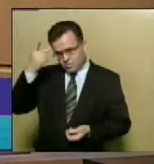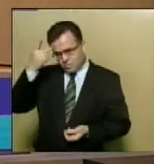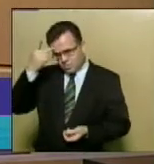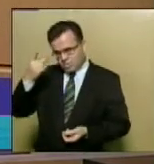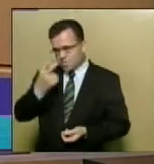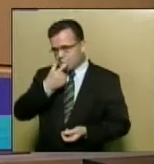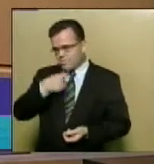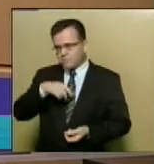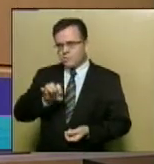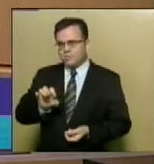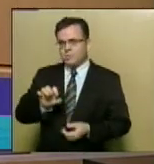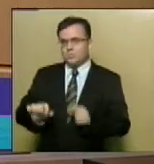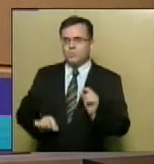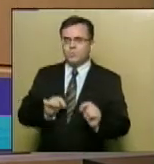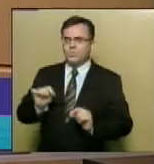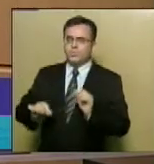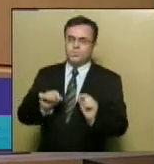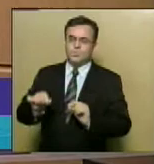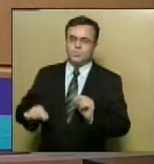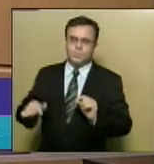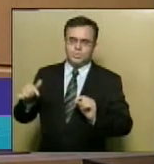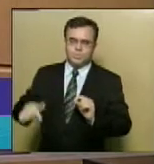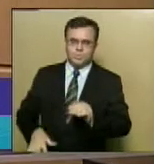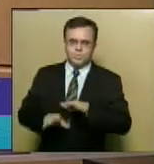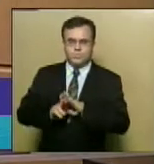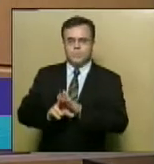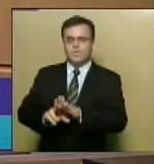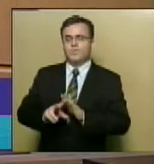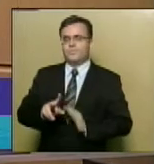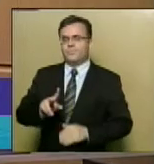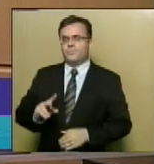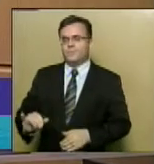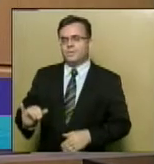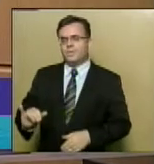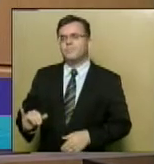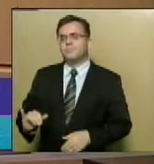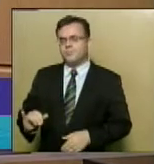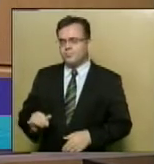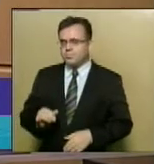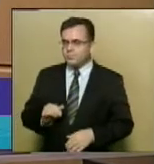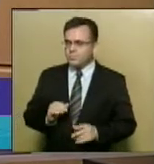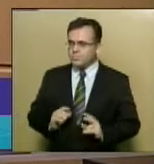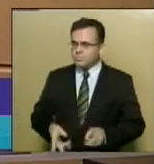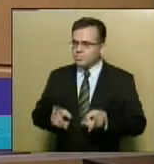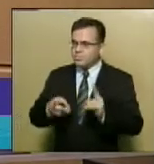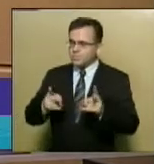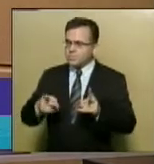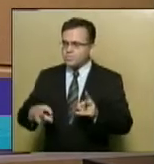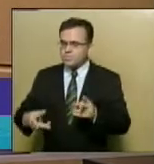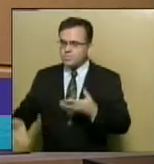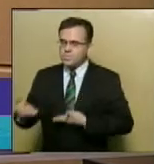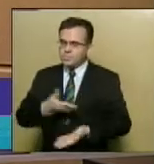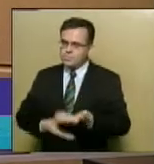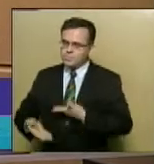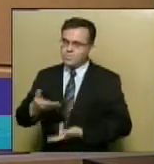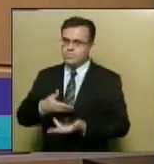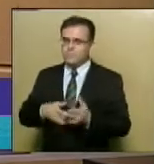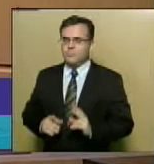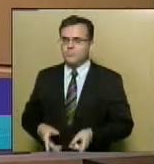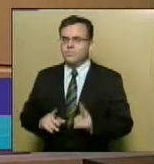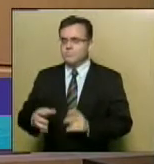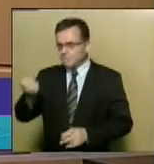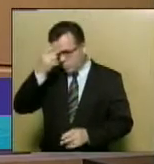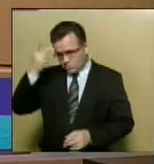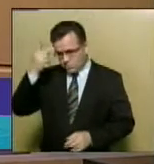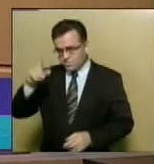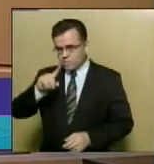para que esta casa representada, ela tente uma mediação entre a Prefeitura de